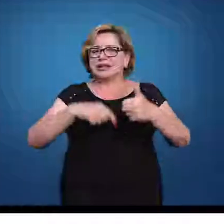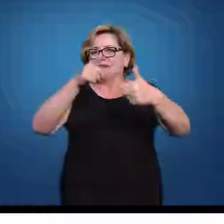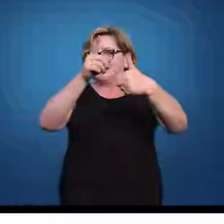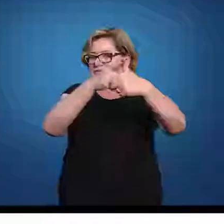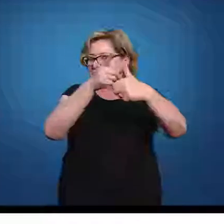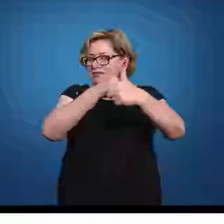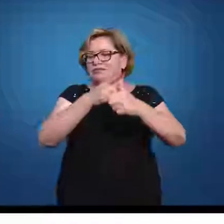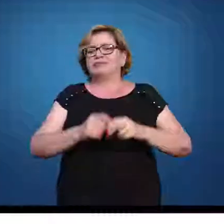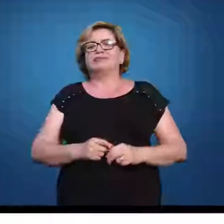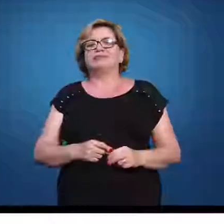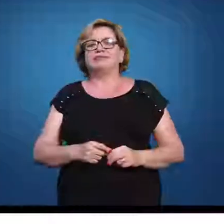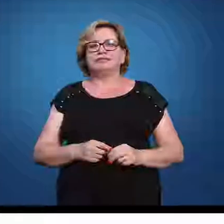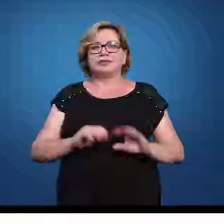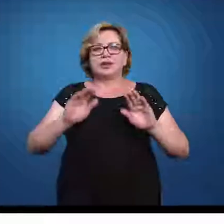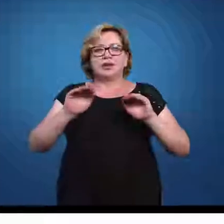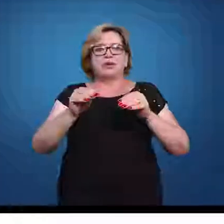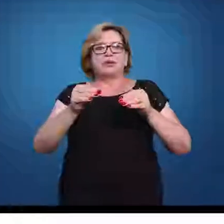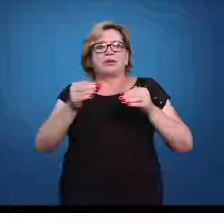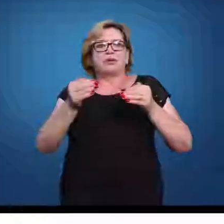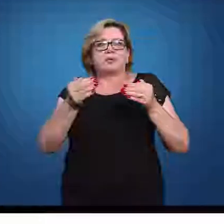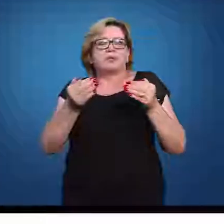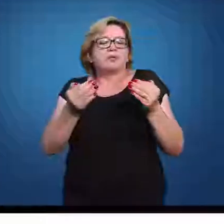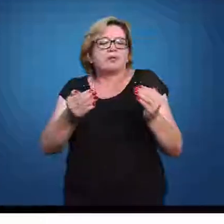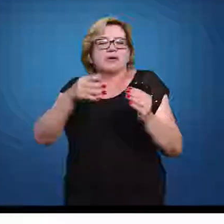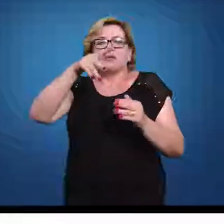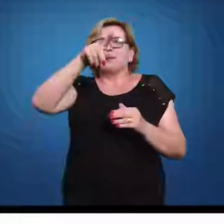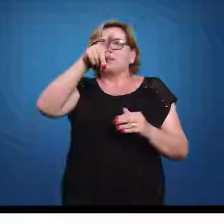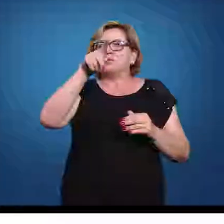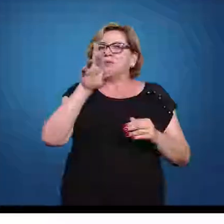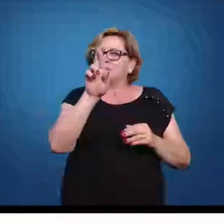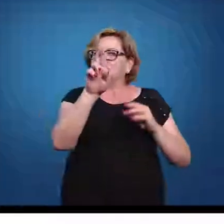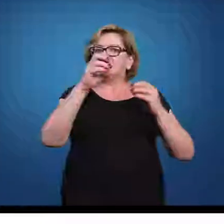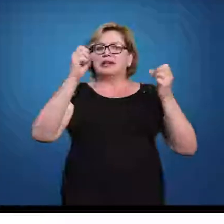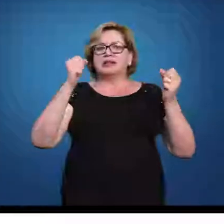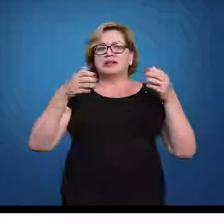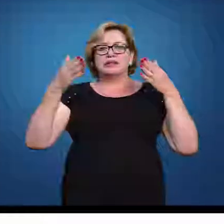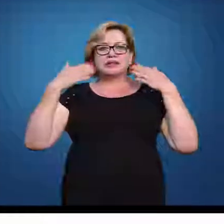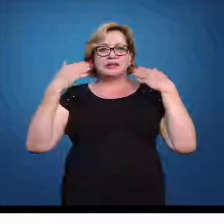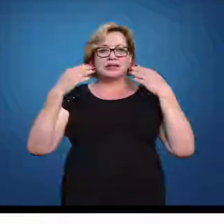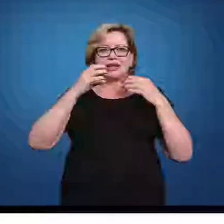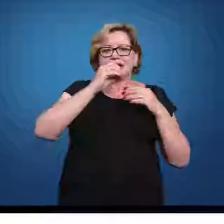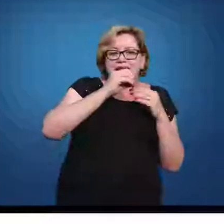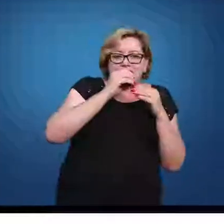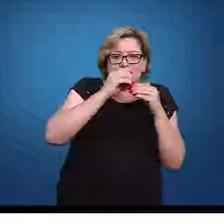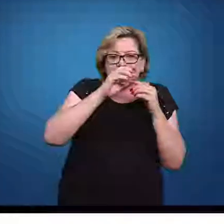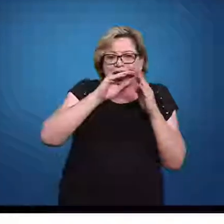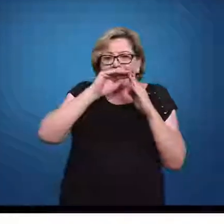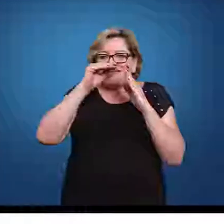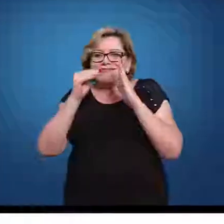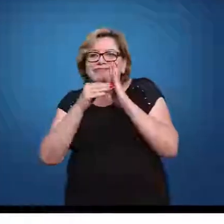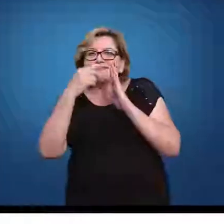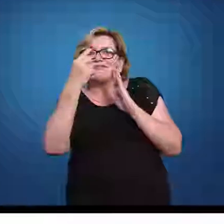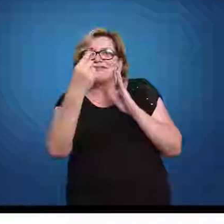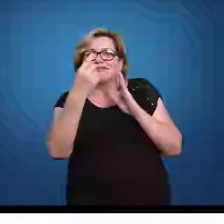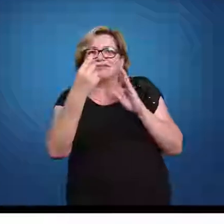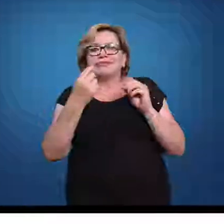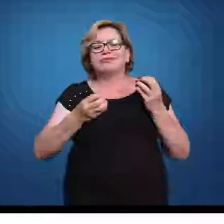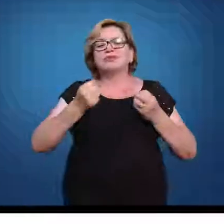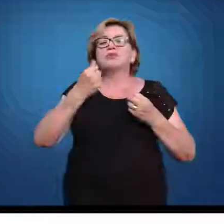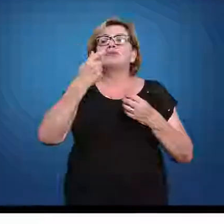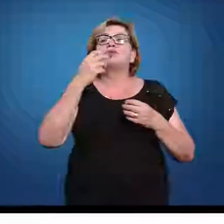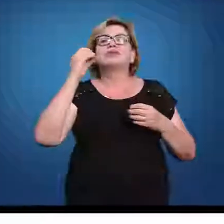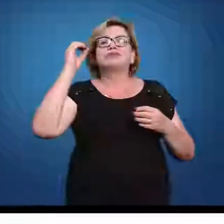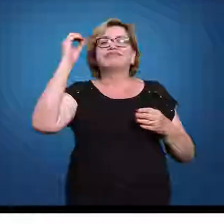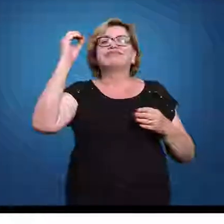primeira delas. Qual a probabilidade de a temperatura permanecer entre zero e um grau Celsius?